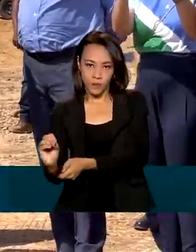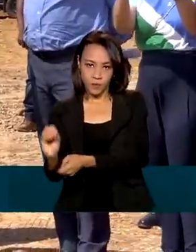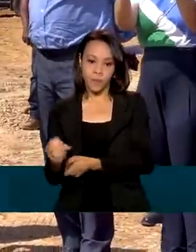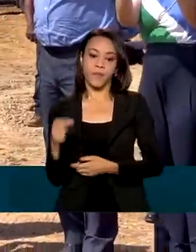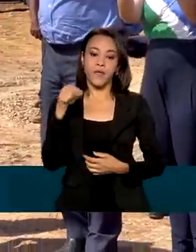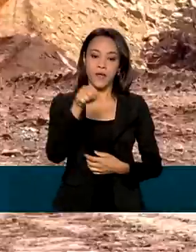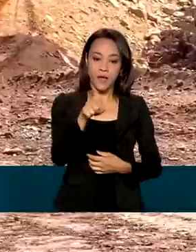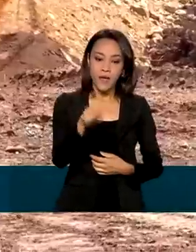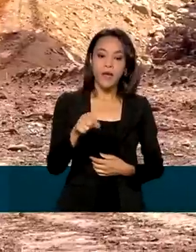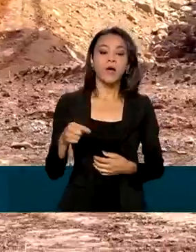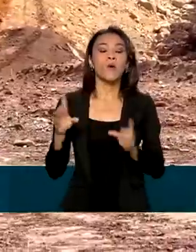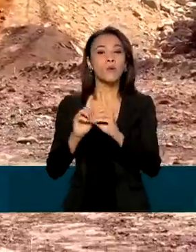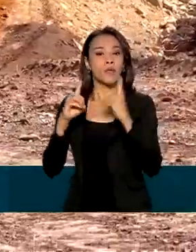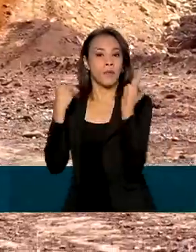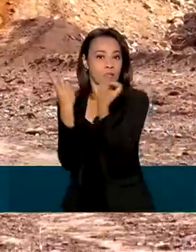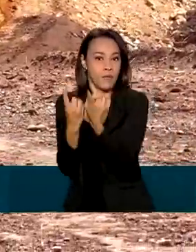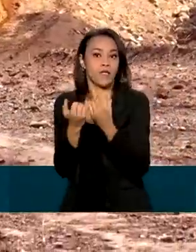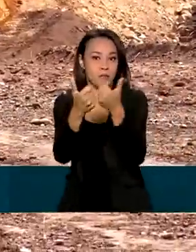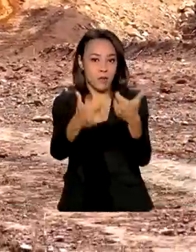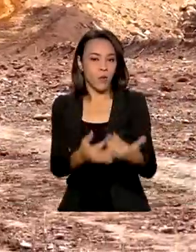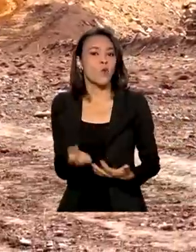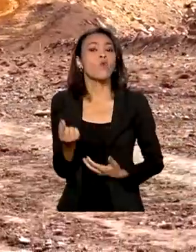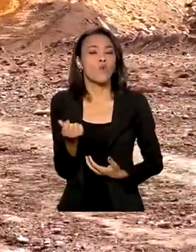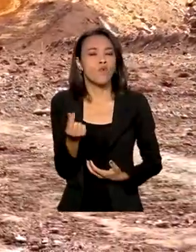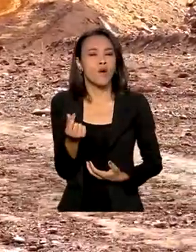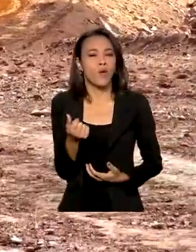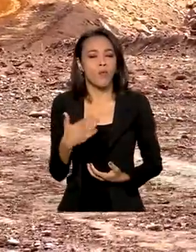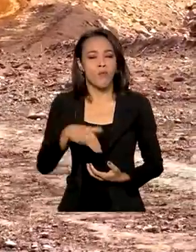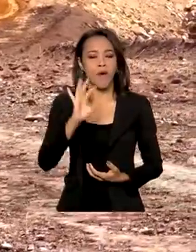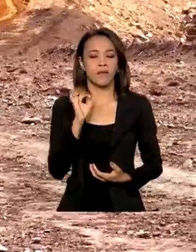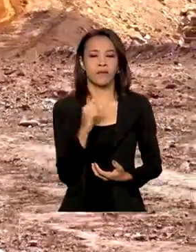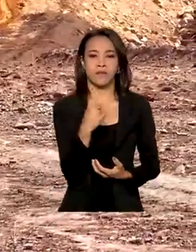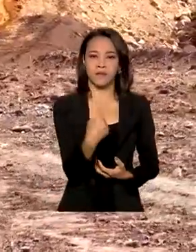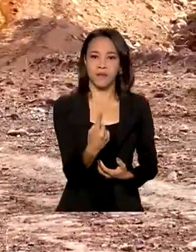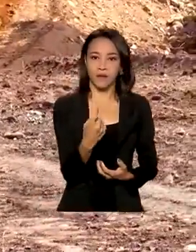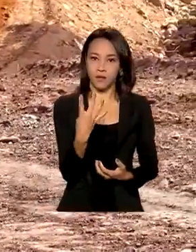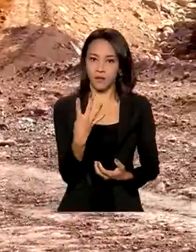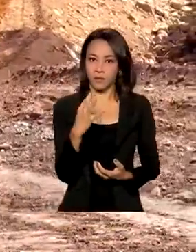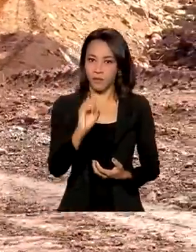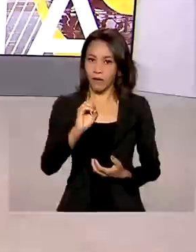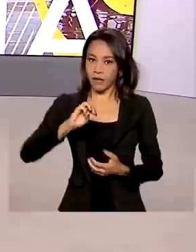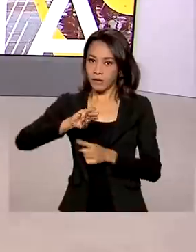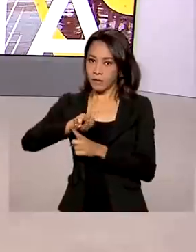Transportes, o valor da obra foi orçado em mais de R 140 milhões.